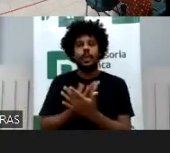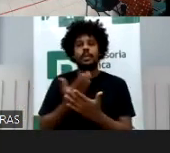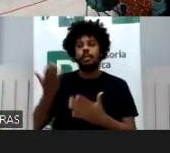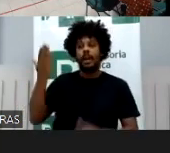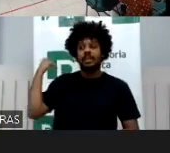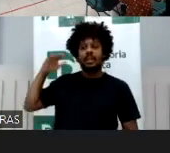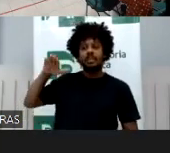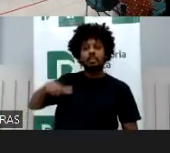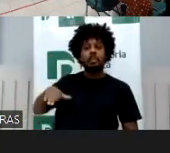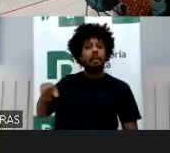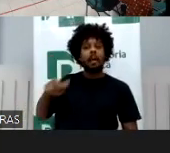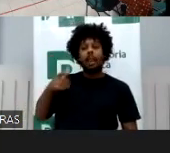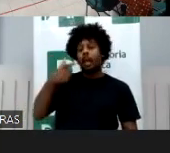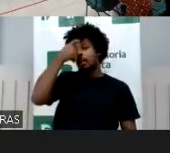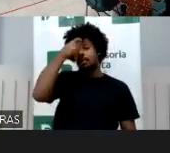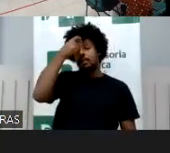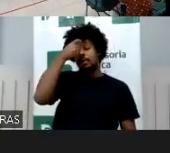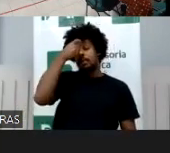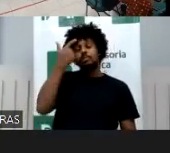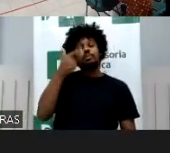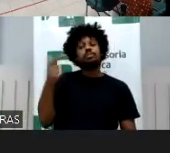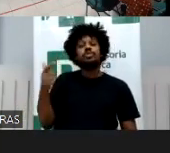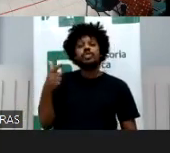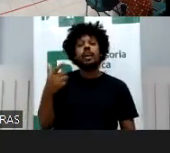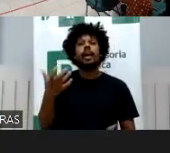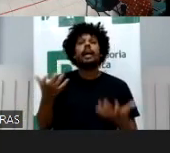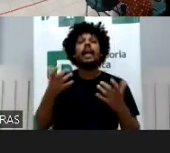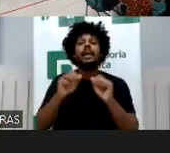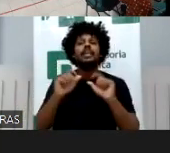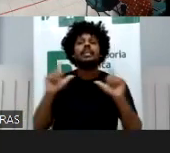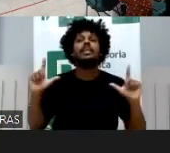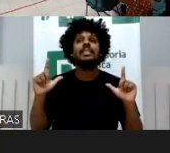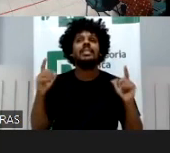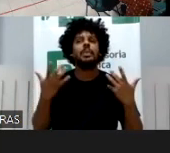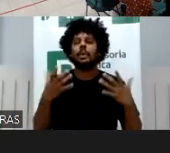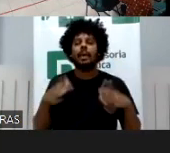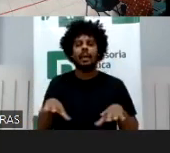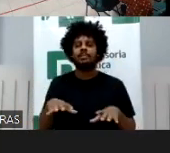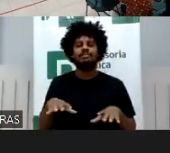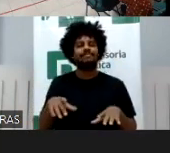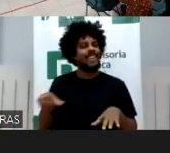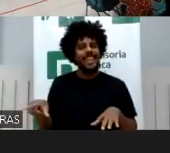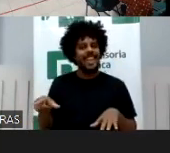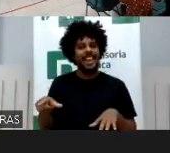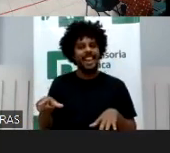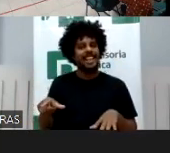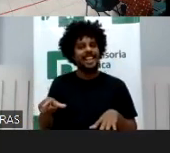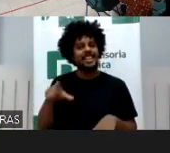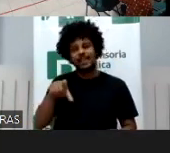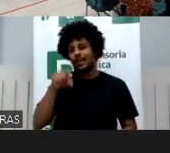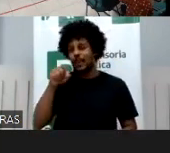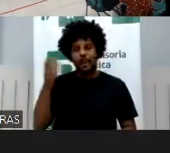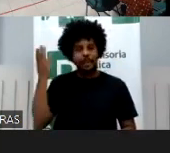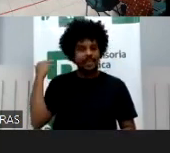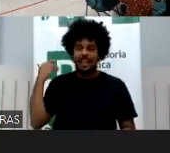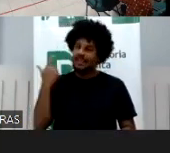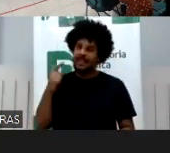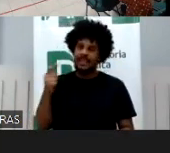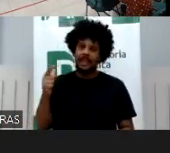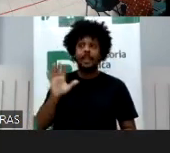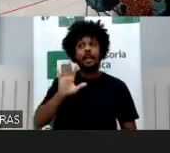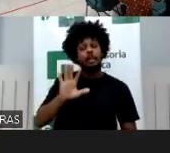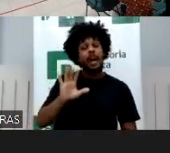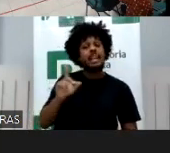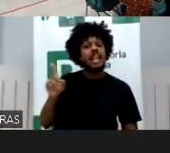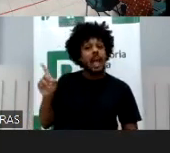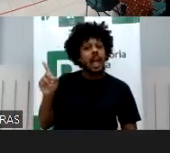eu quero ou não quero ser super exposta, e aí ela fala que o filho dela quando estiver na fase adulta vai escolher